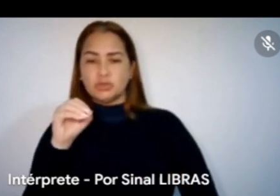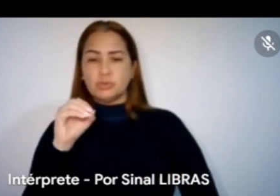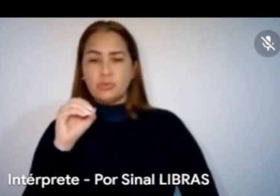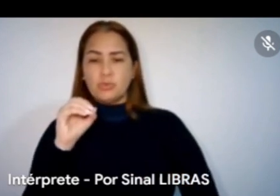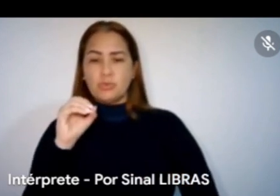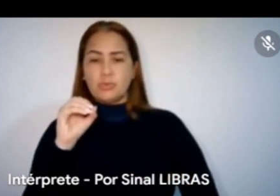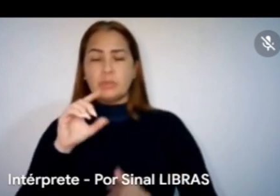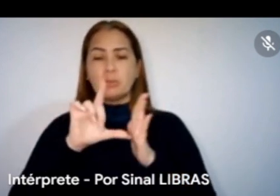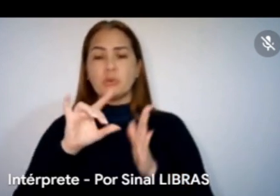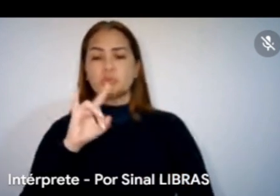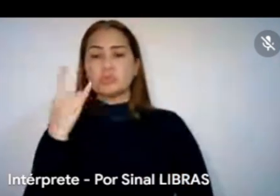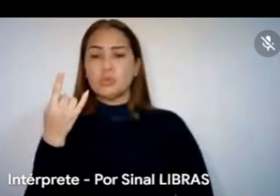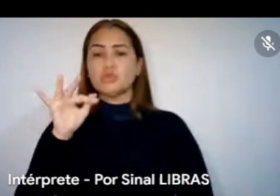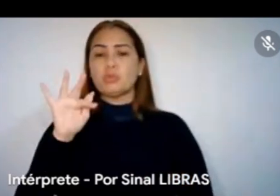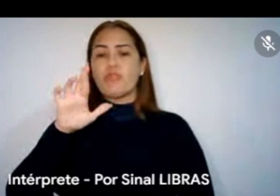inscrito.